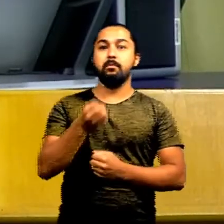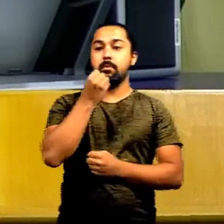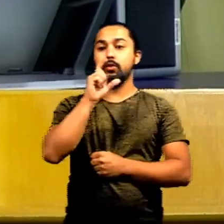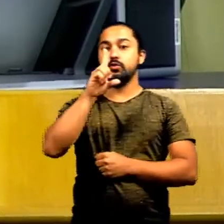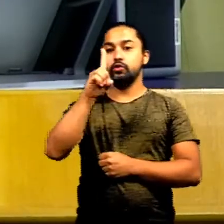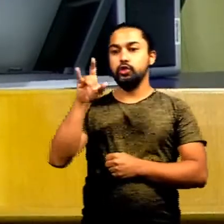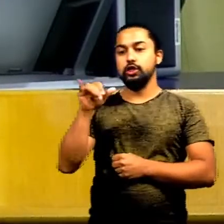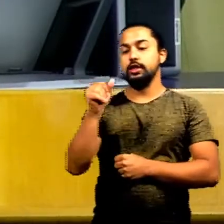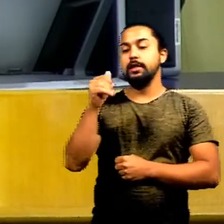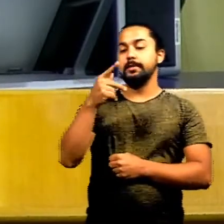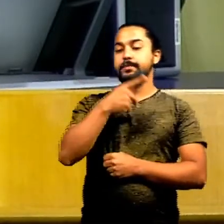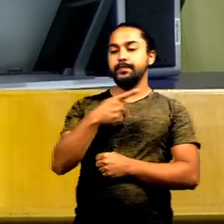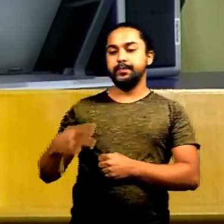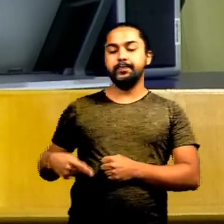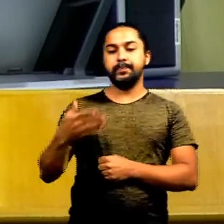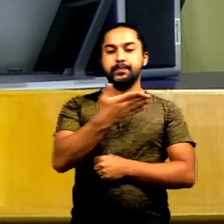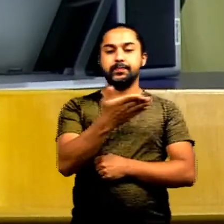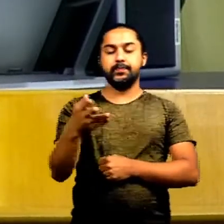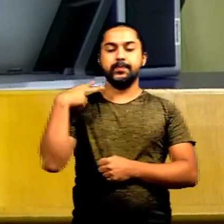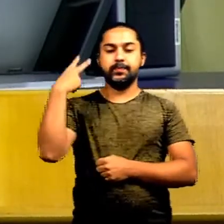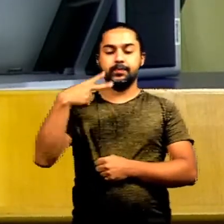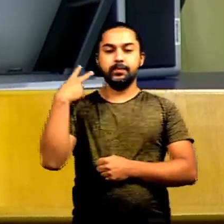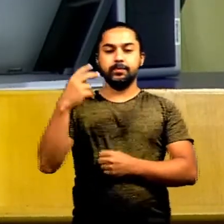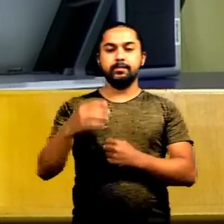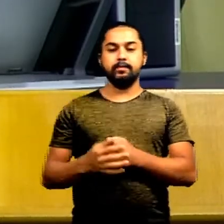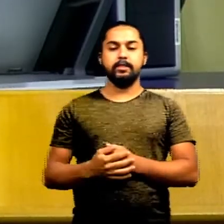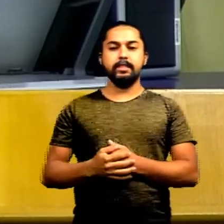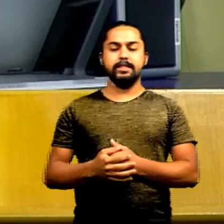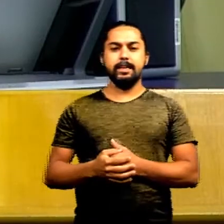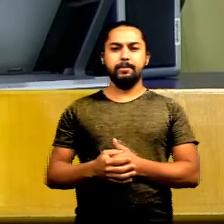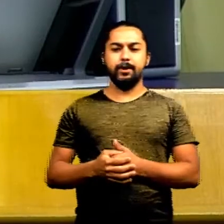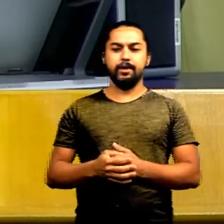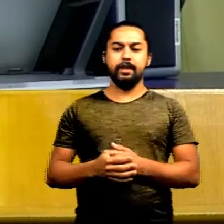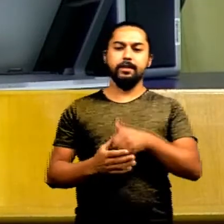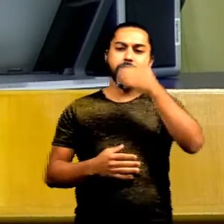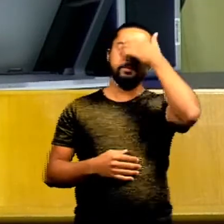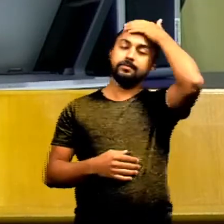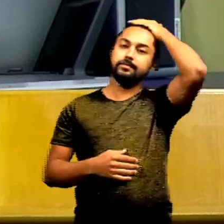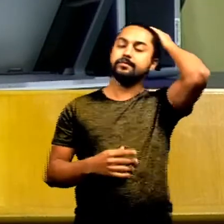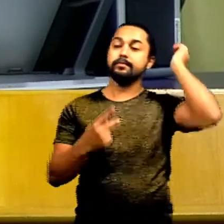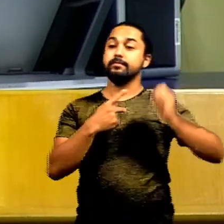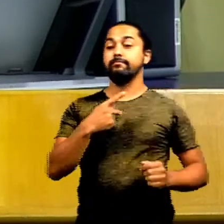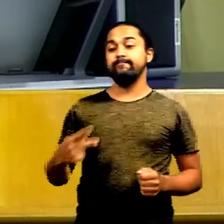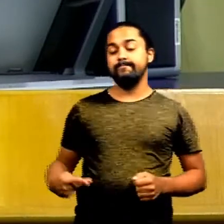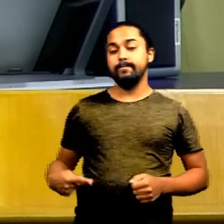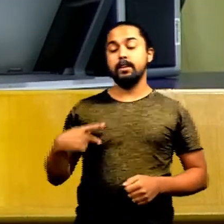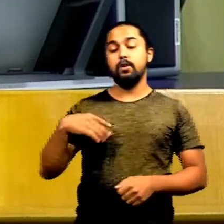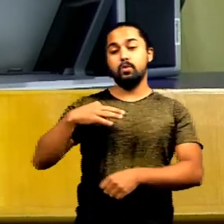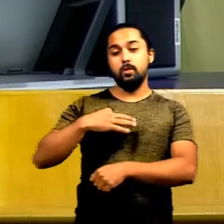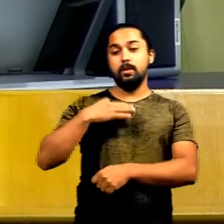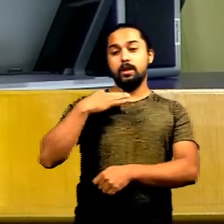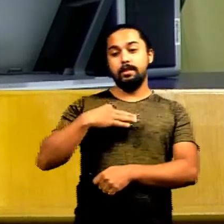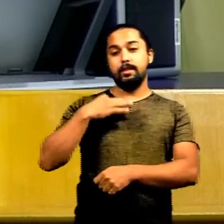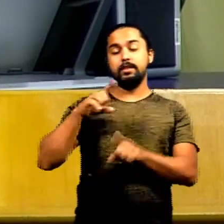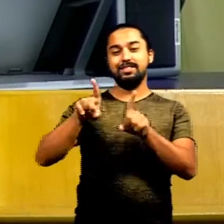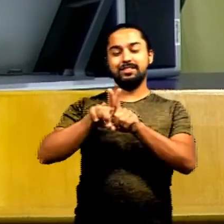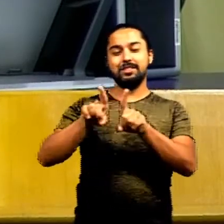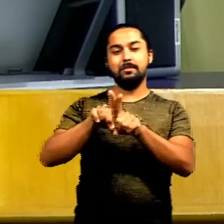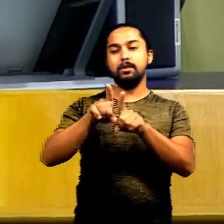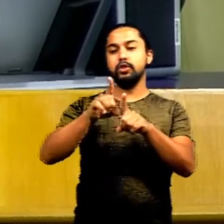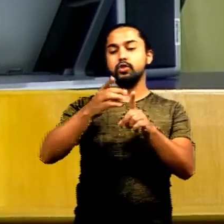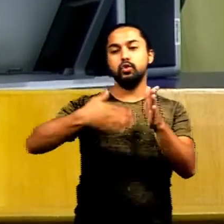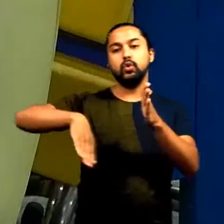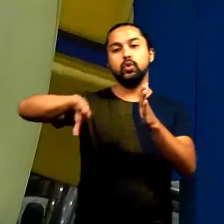Bom dia, presidente. Bom dia, colegas. Presidente, queria ainda prestar minha homenagem a toda